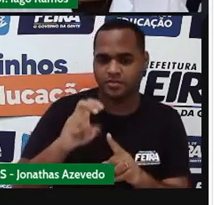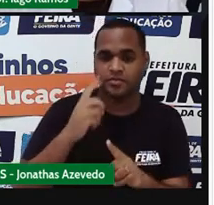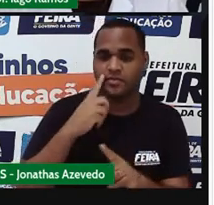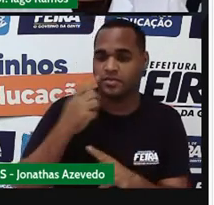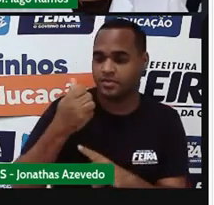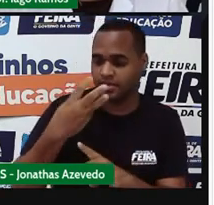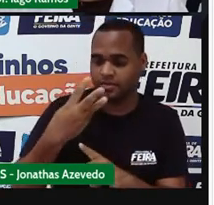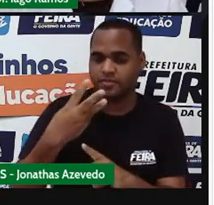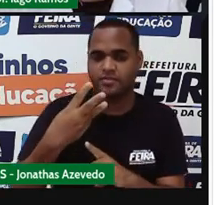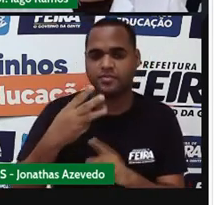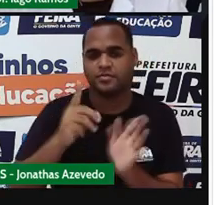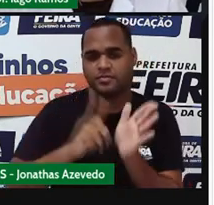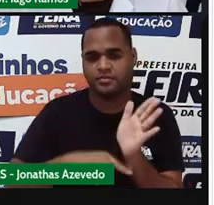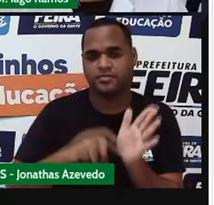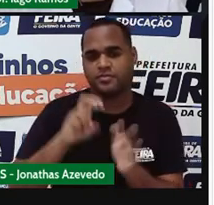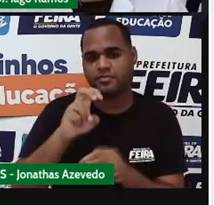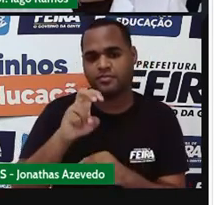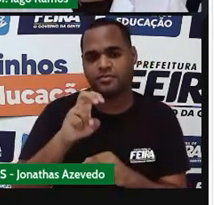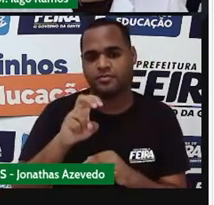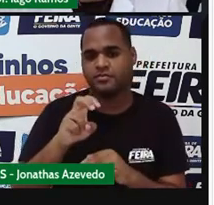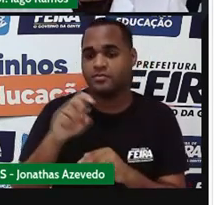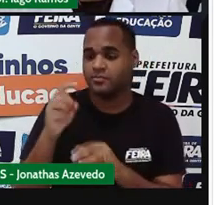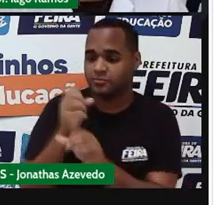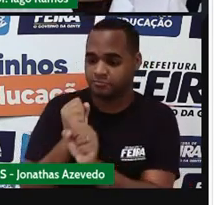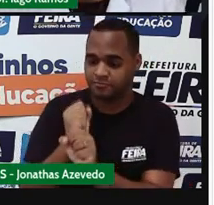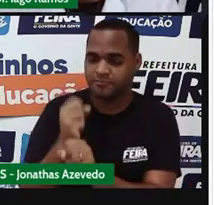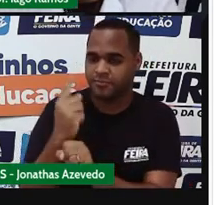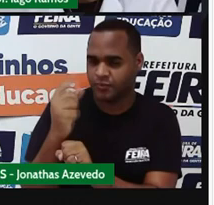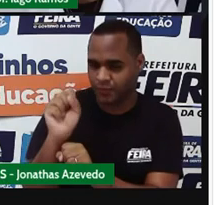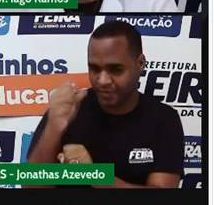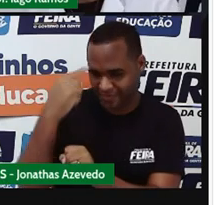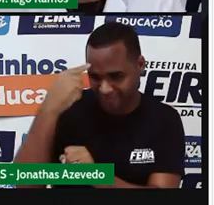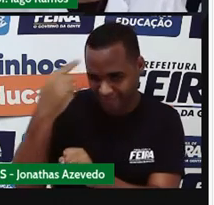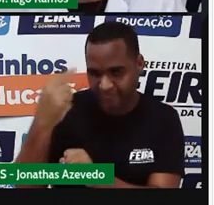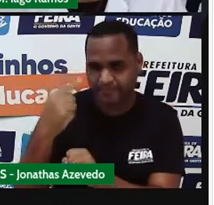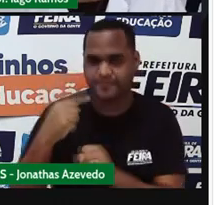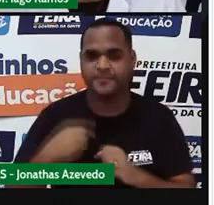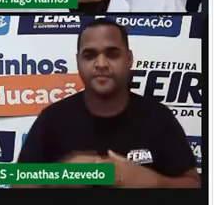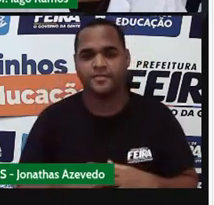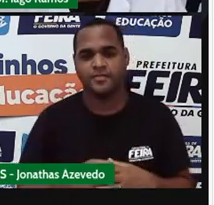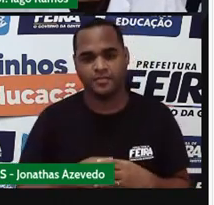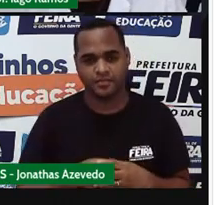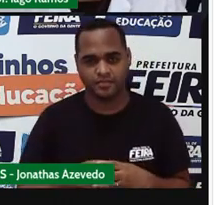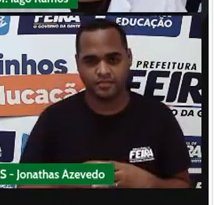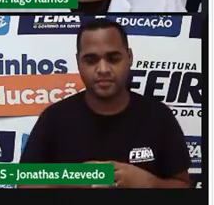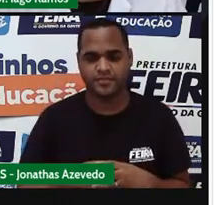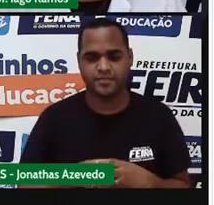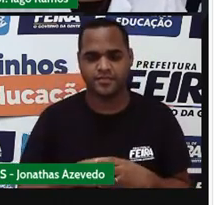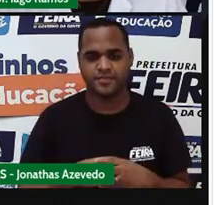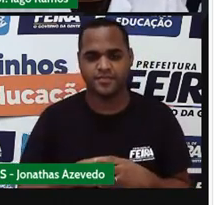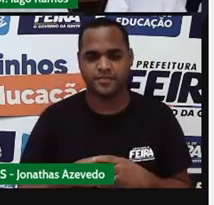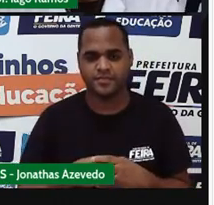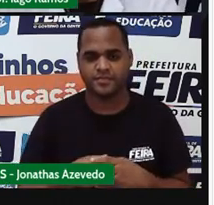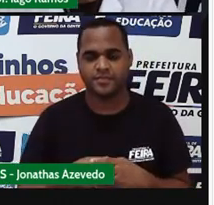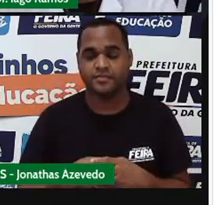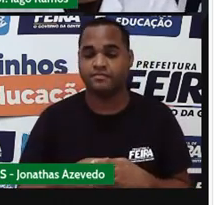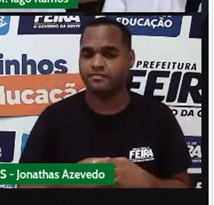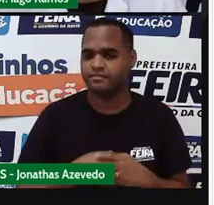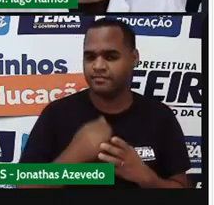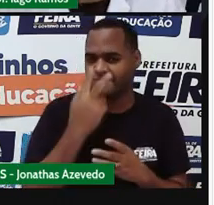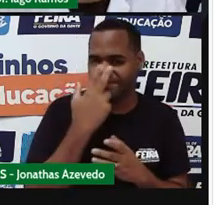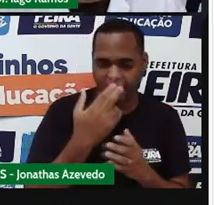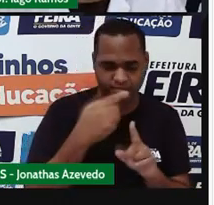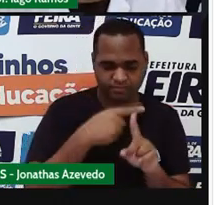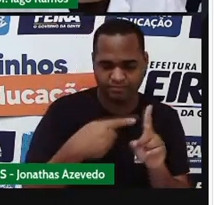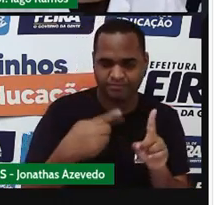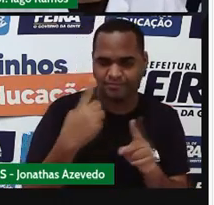13 menos 5 não dá 18 13 menos 5 dá 8 não vai ser metade de 18 vai ser